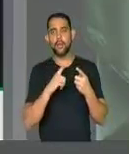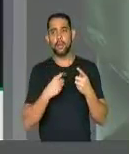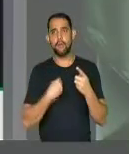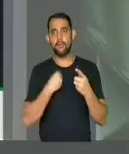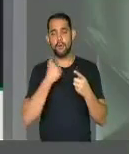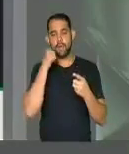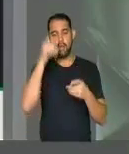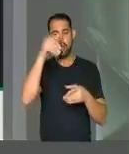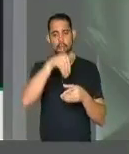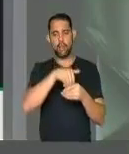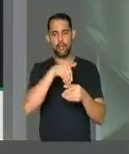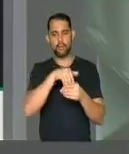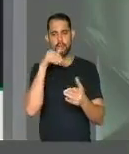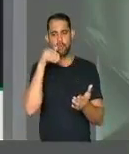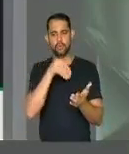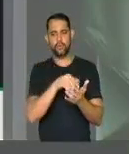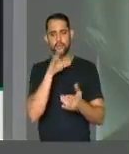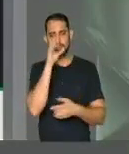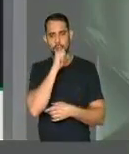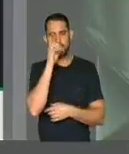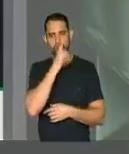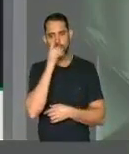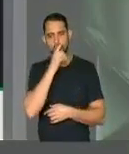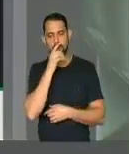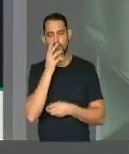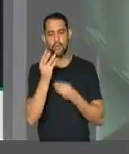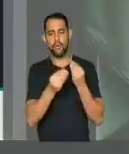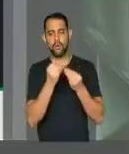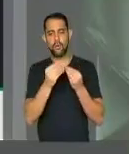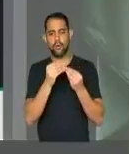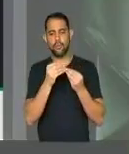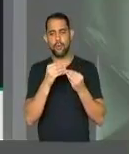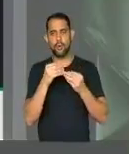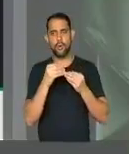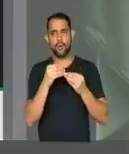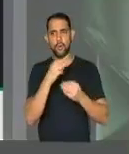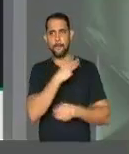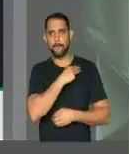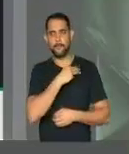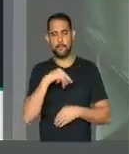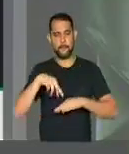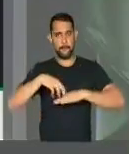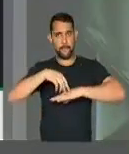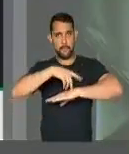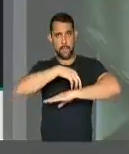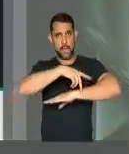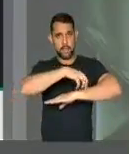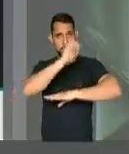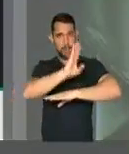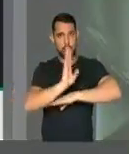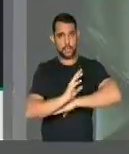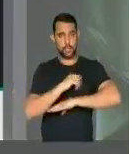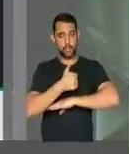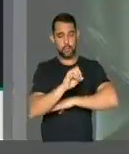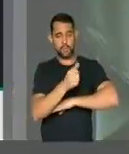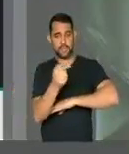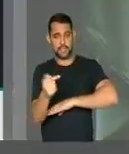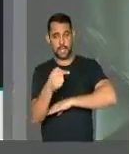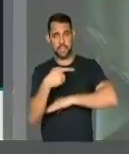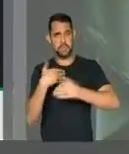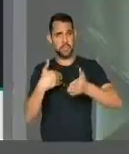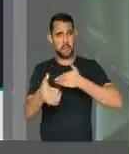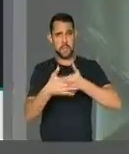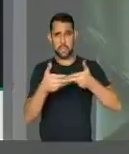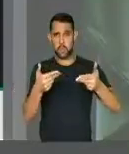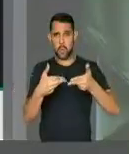que foi eleita no último fim de semana como Miss Brasil 2017. Independentemente